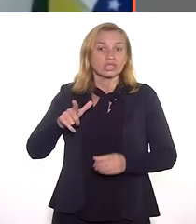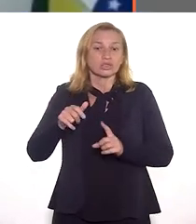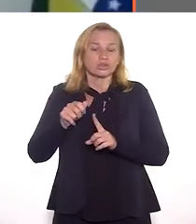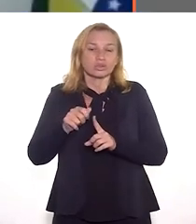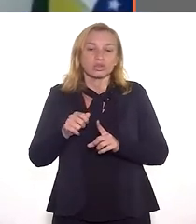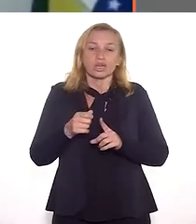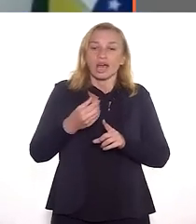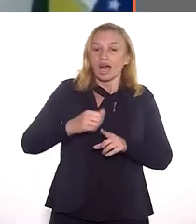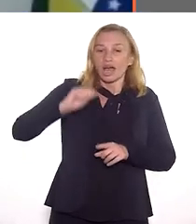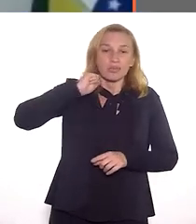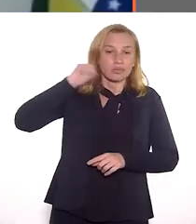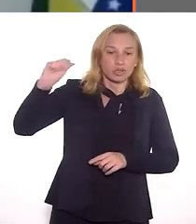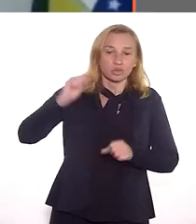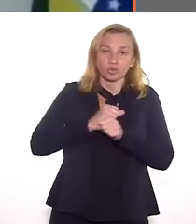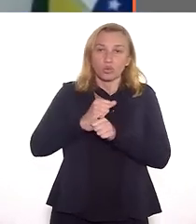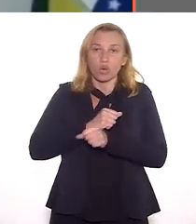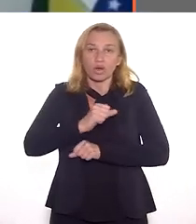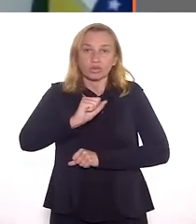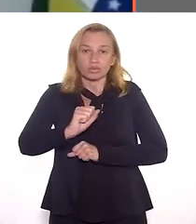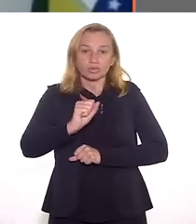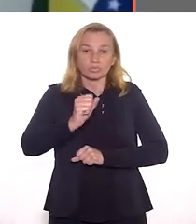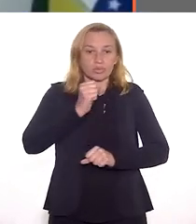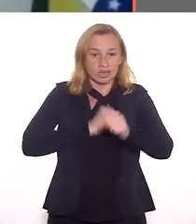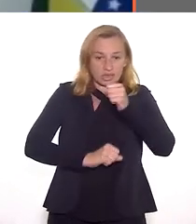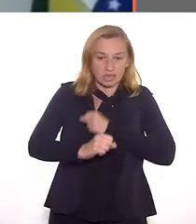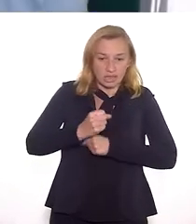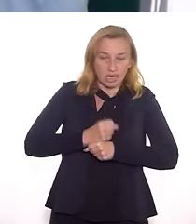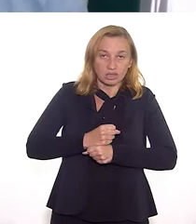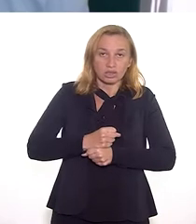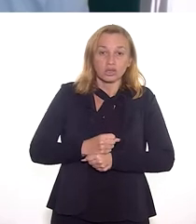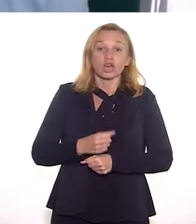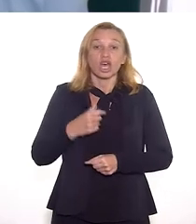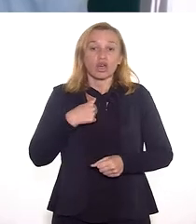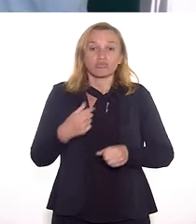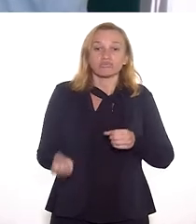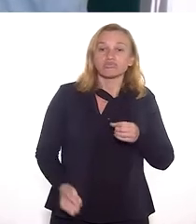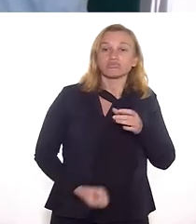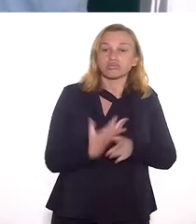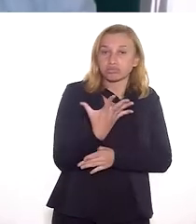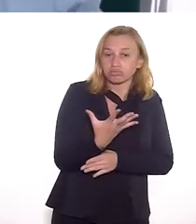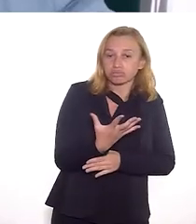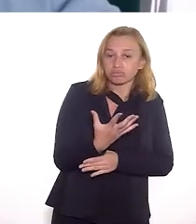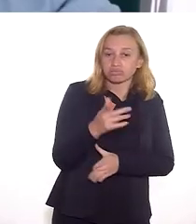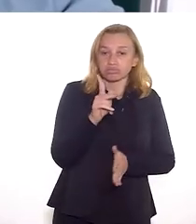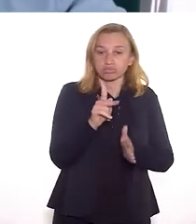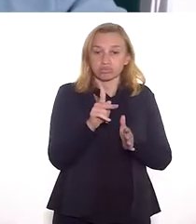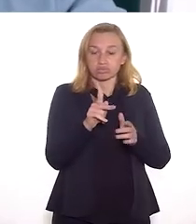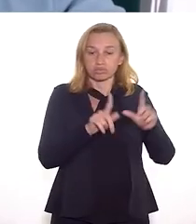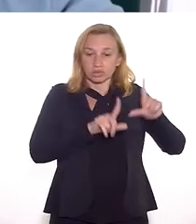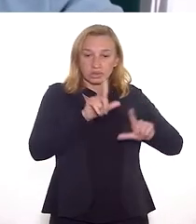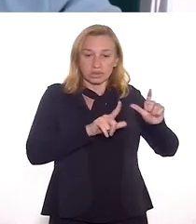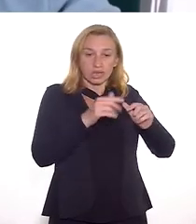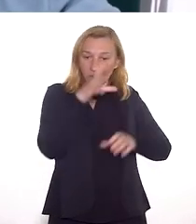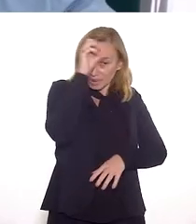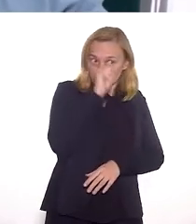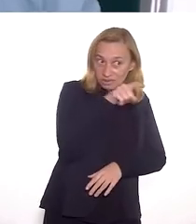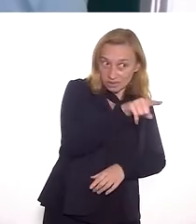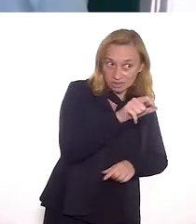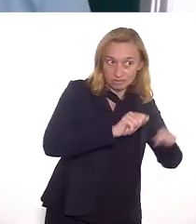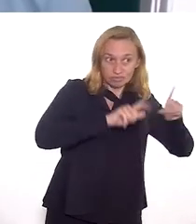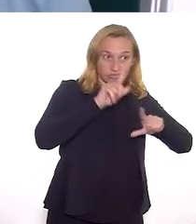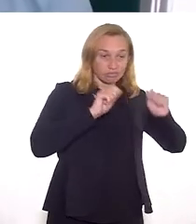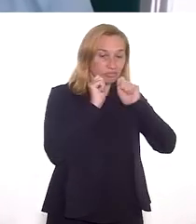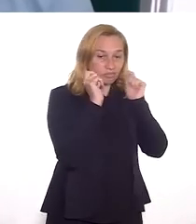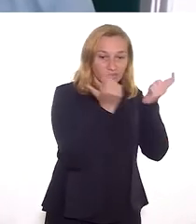é que, desde abril do ano passado, em função da pandemia, eu criei um programa, enfim, aprendendo um pouco com vocês aí da TV